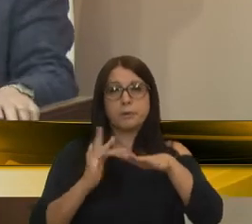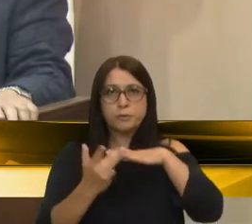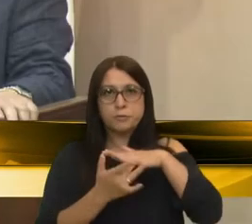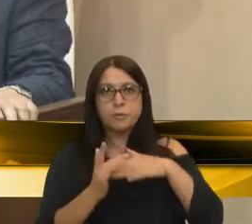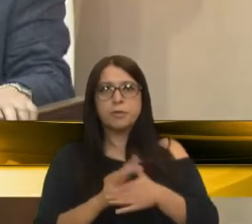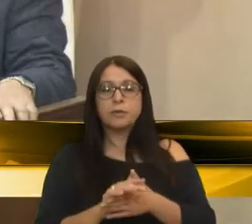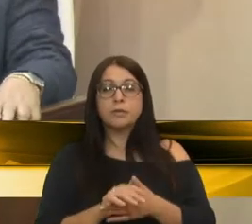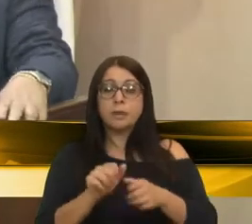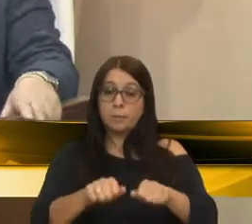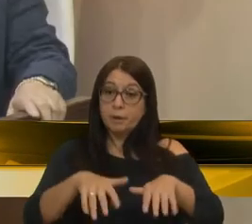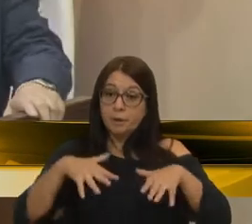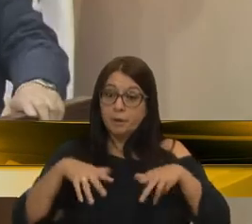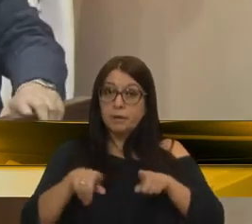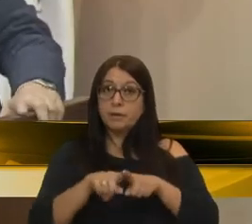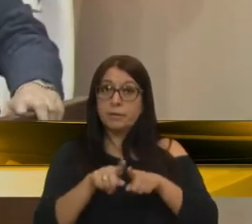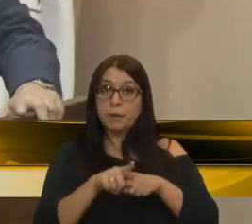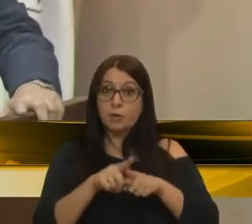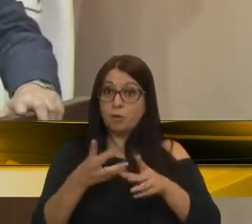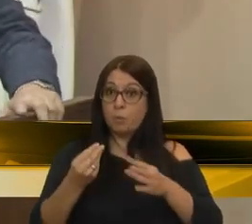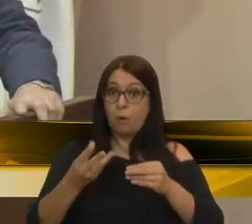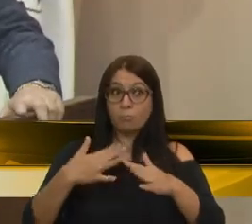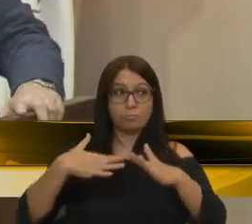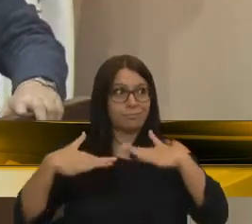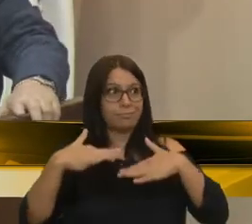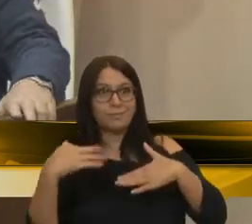a plenária que hoje está movimentada.